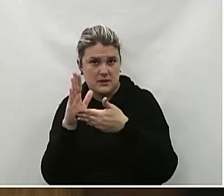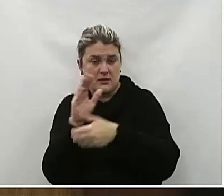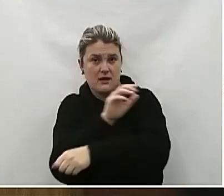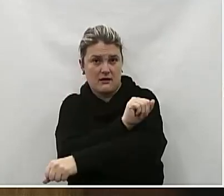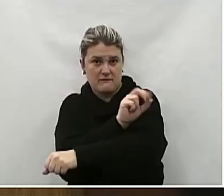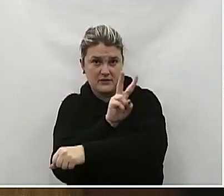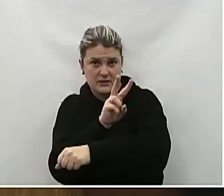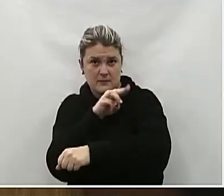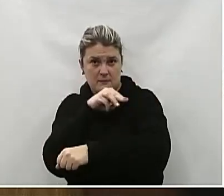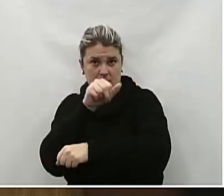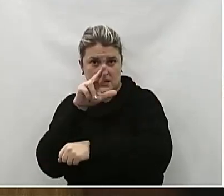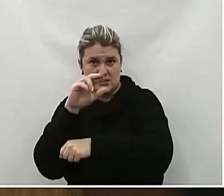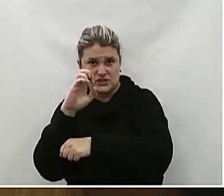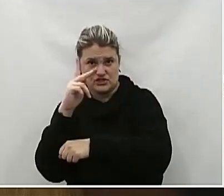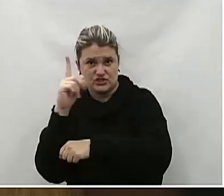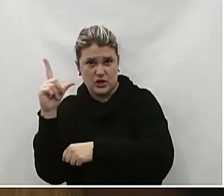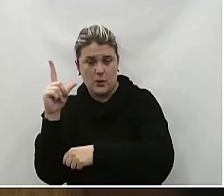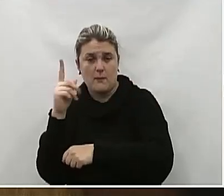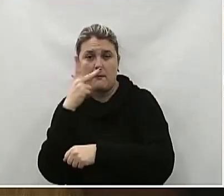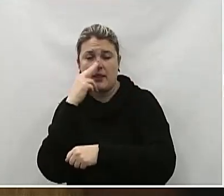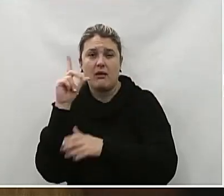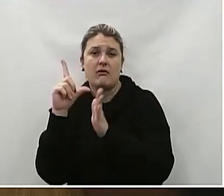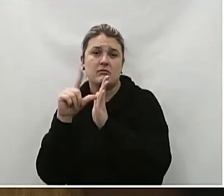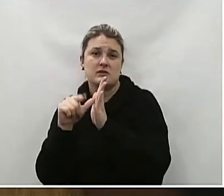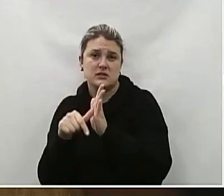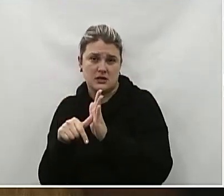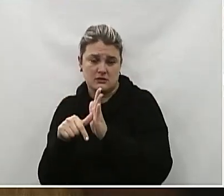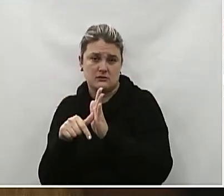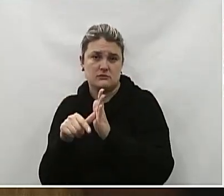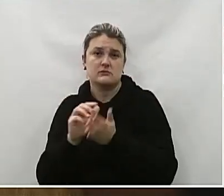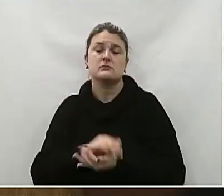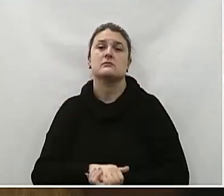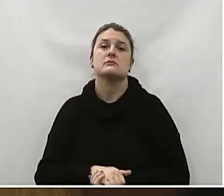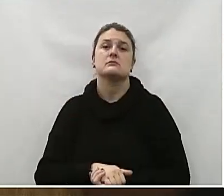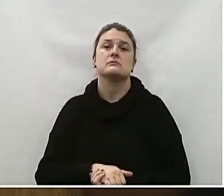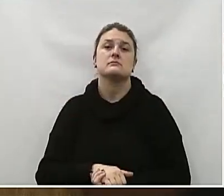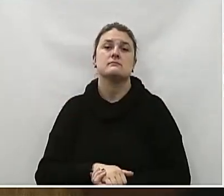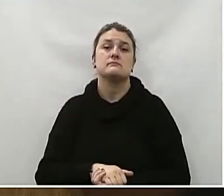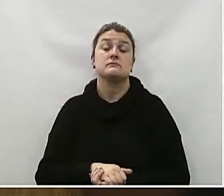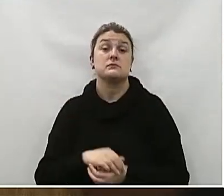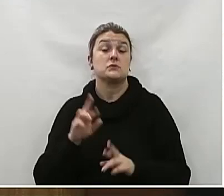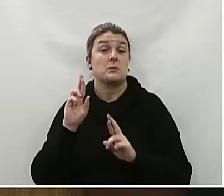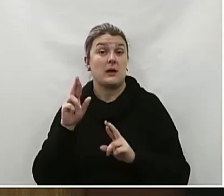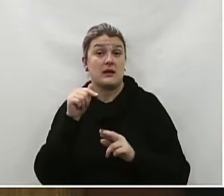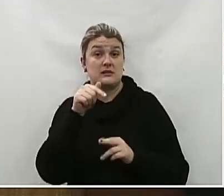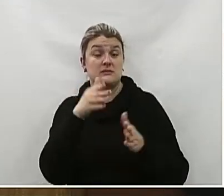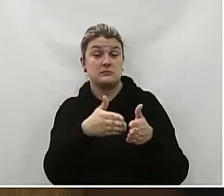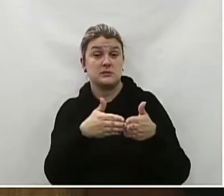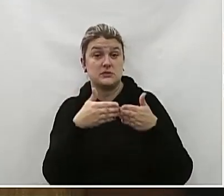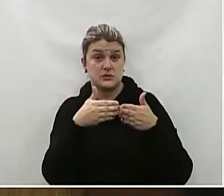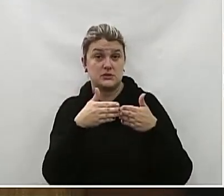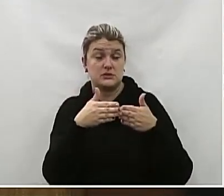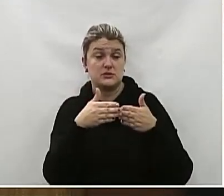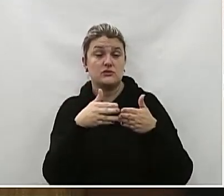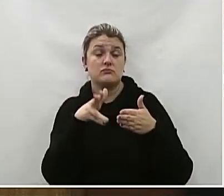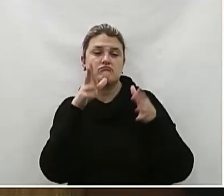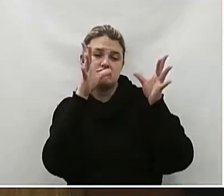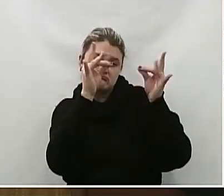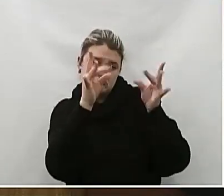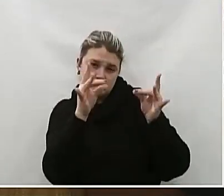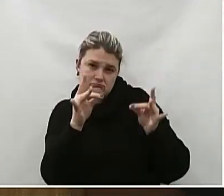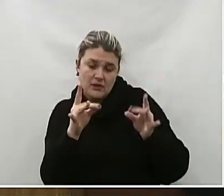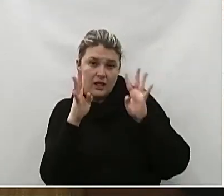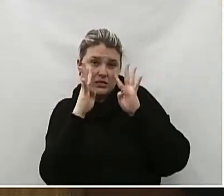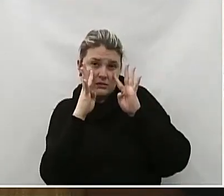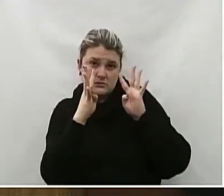vida de Marechal Deodoro Está defasada em relação às recomendações mais recentes Espero que essa solicitação seja analisada com a